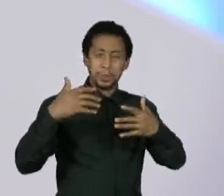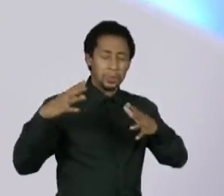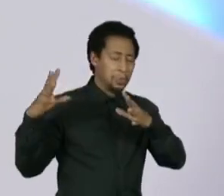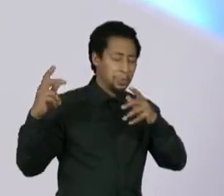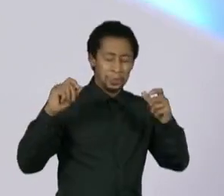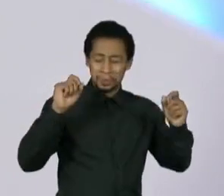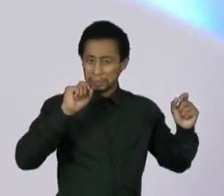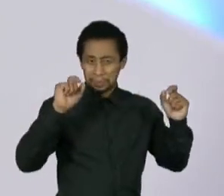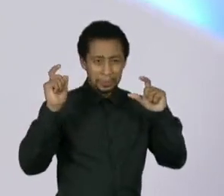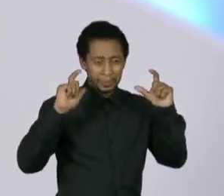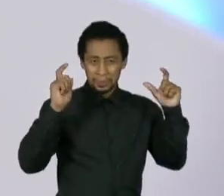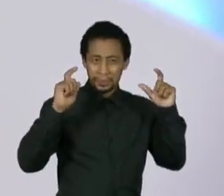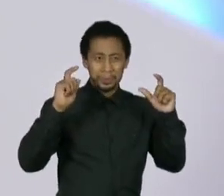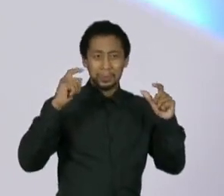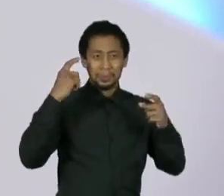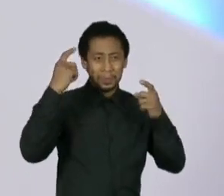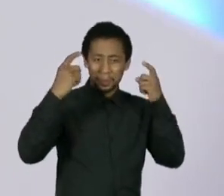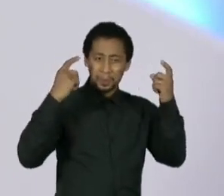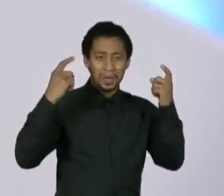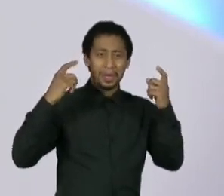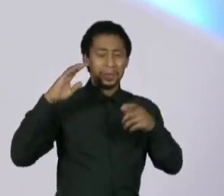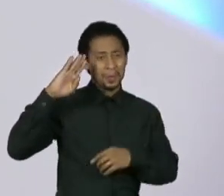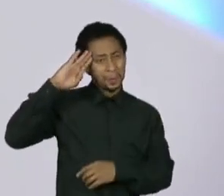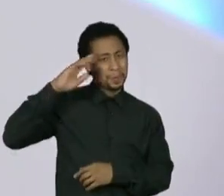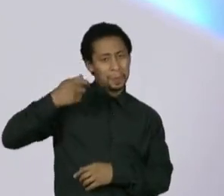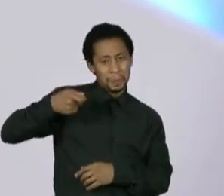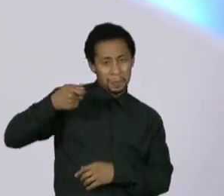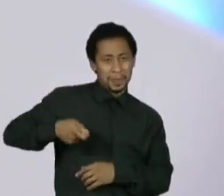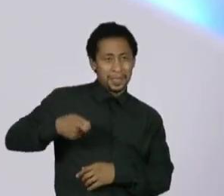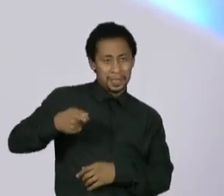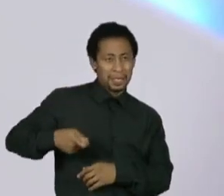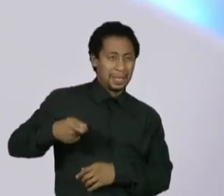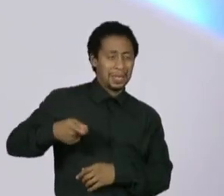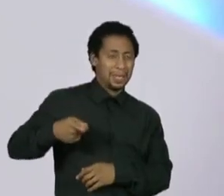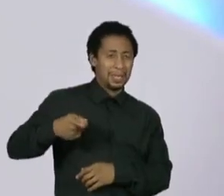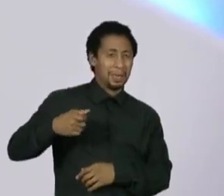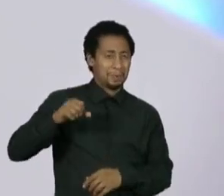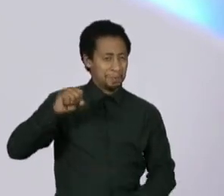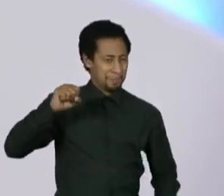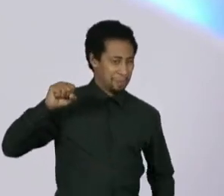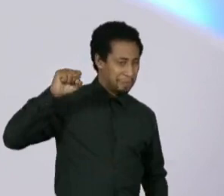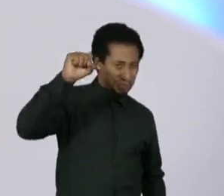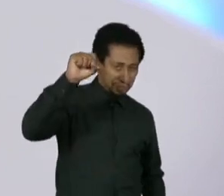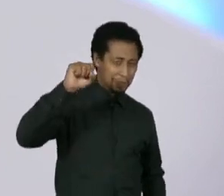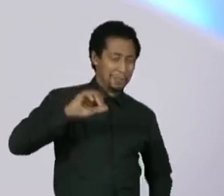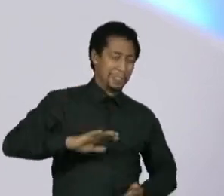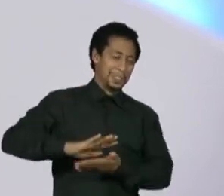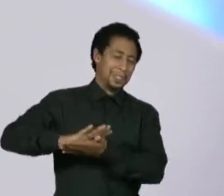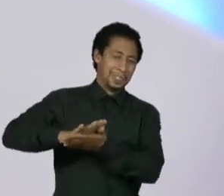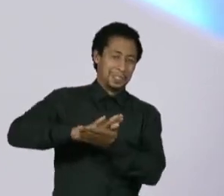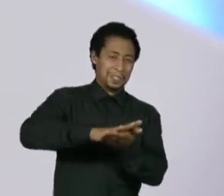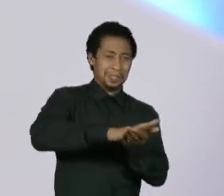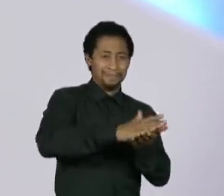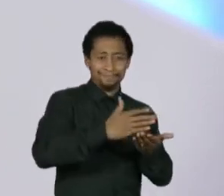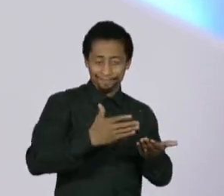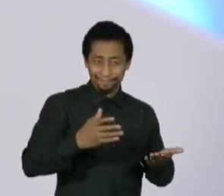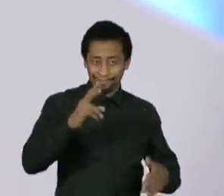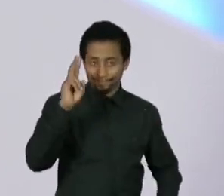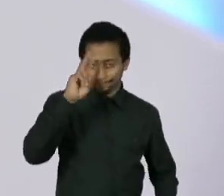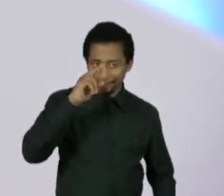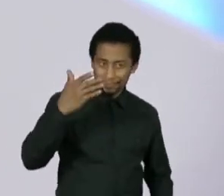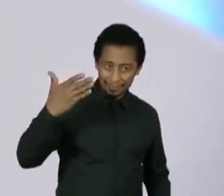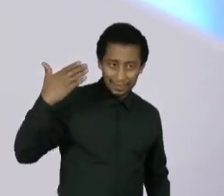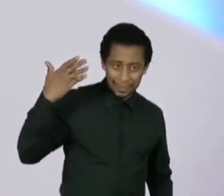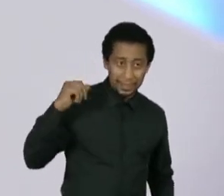comunismo militar, que falou naquela primavera,